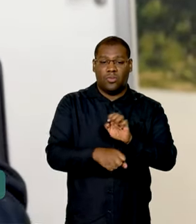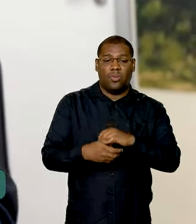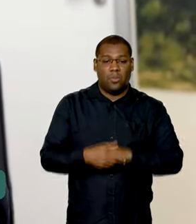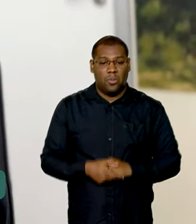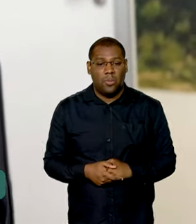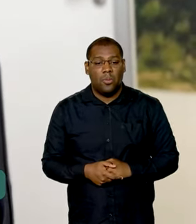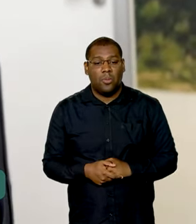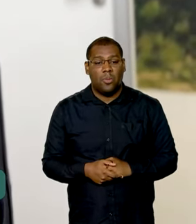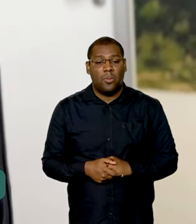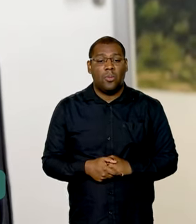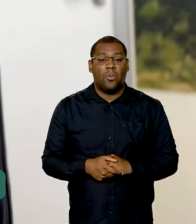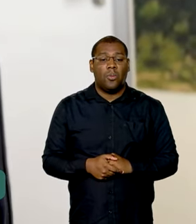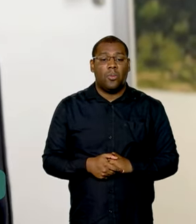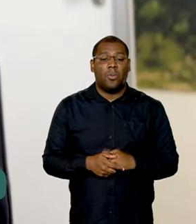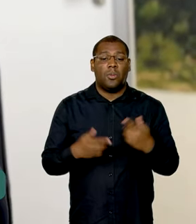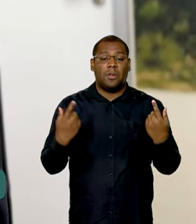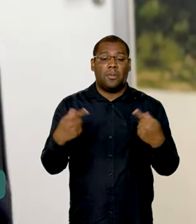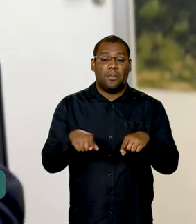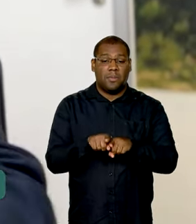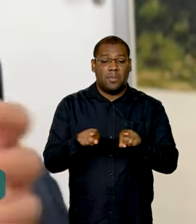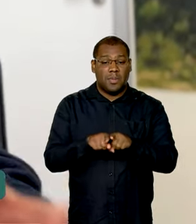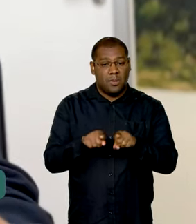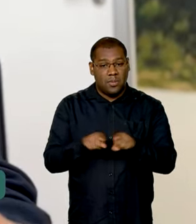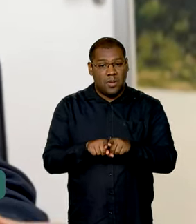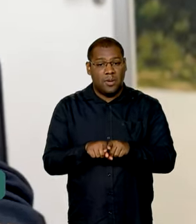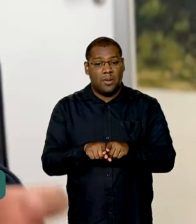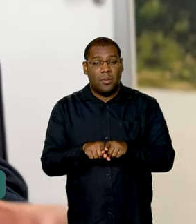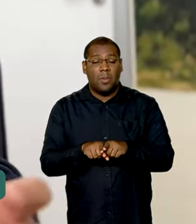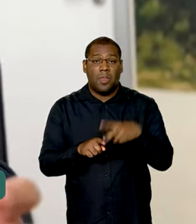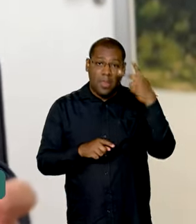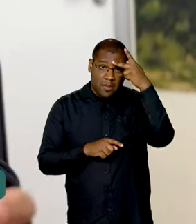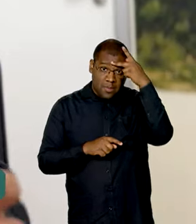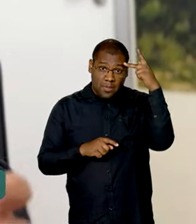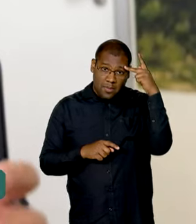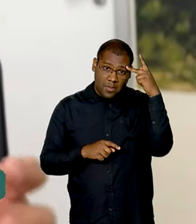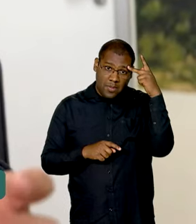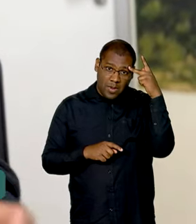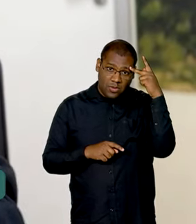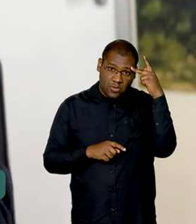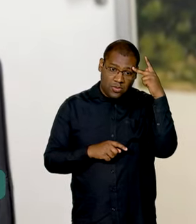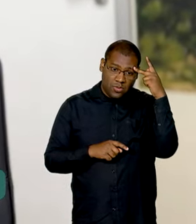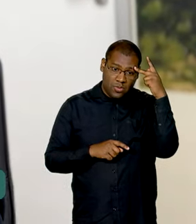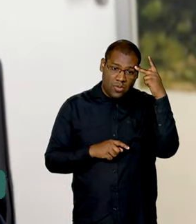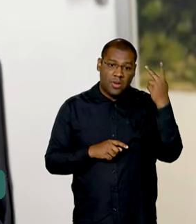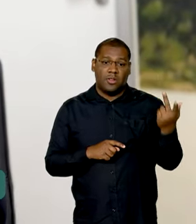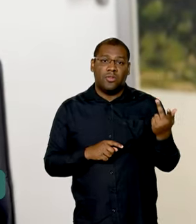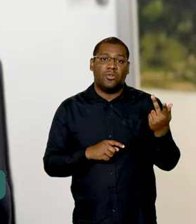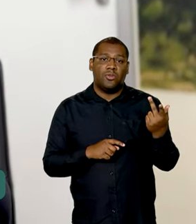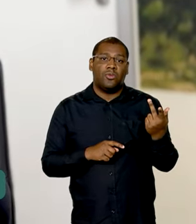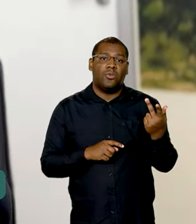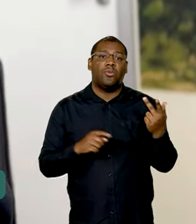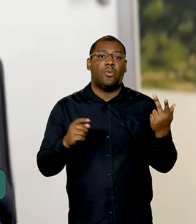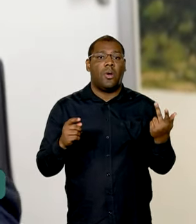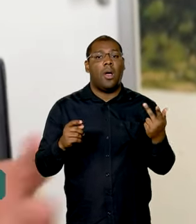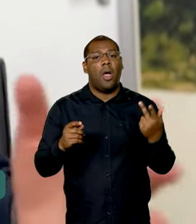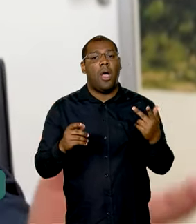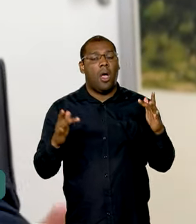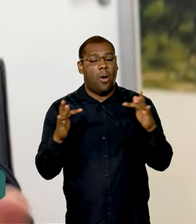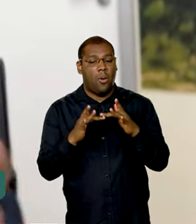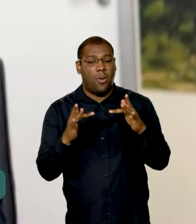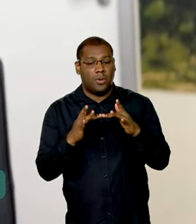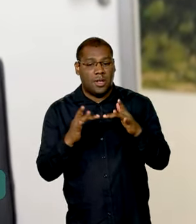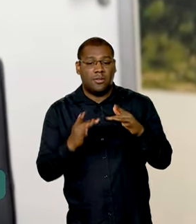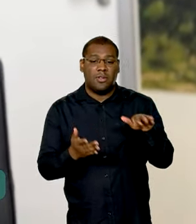também, um cuidado para que quem recebe da Secretaria da Defesa Civil do Ministério da Integração